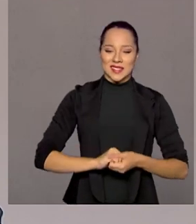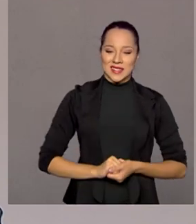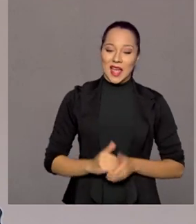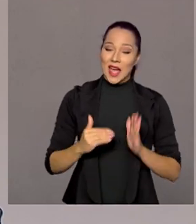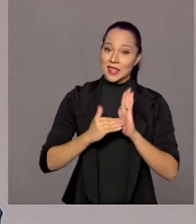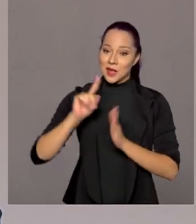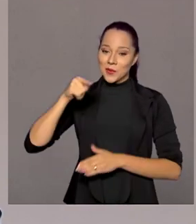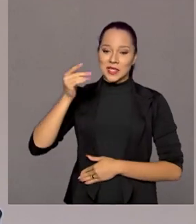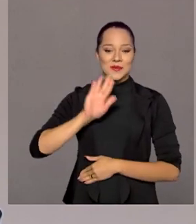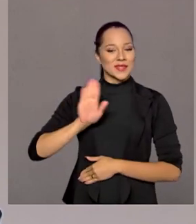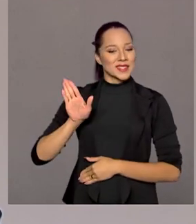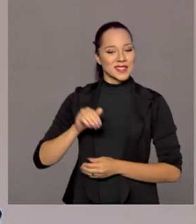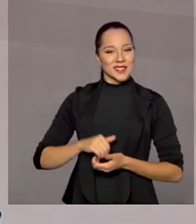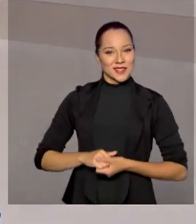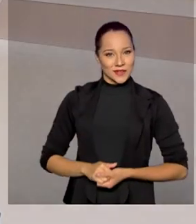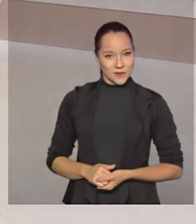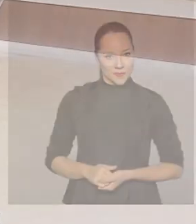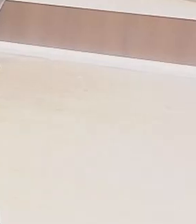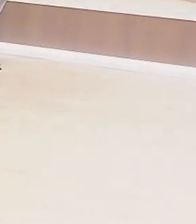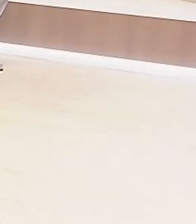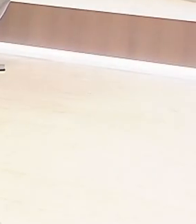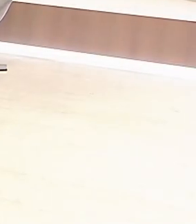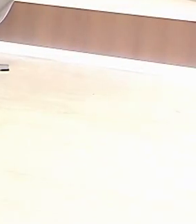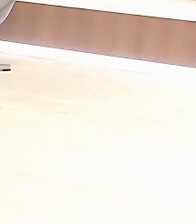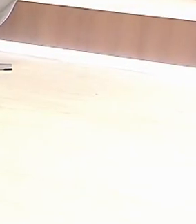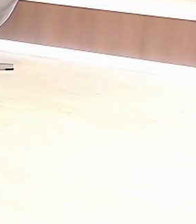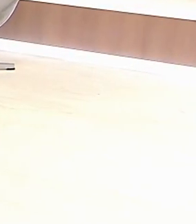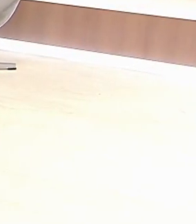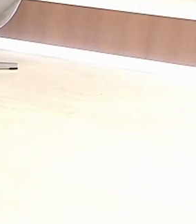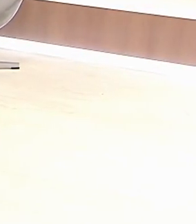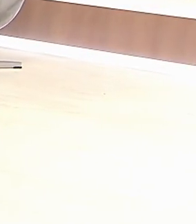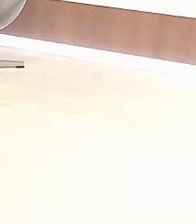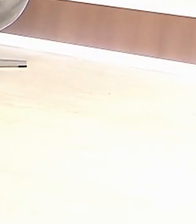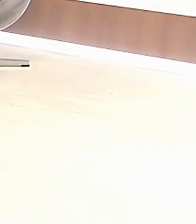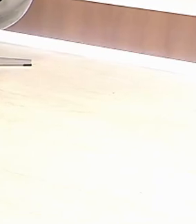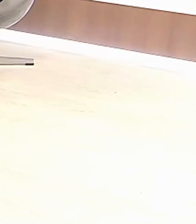Até o próximo programa. Tchau. Tchau.